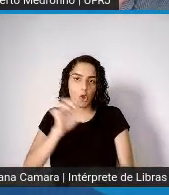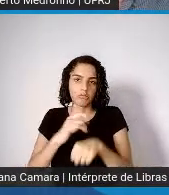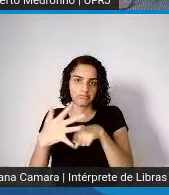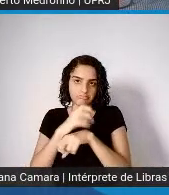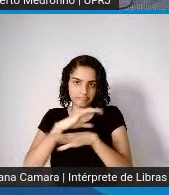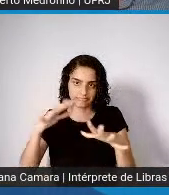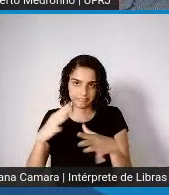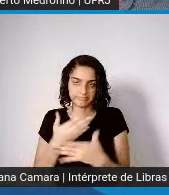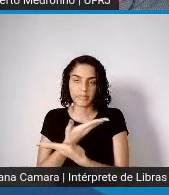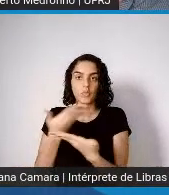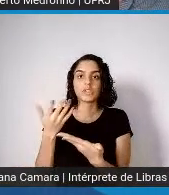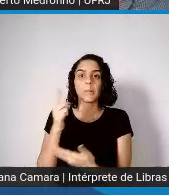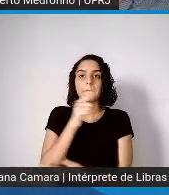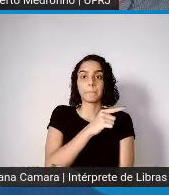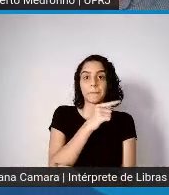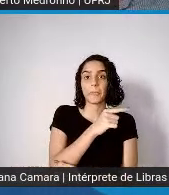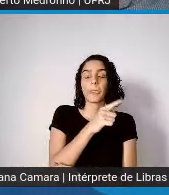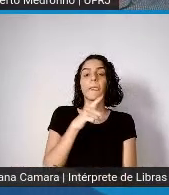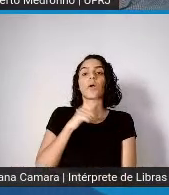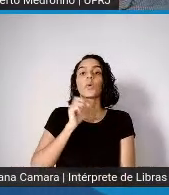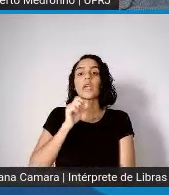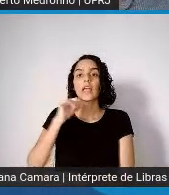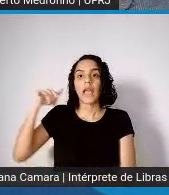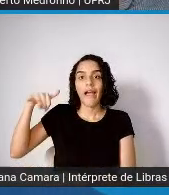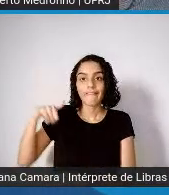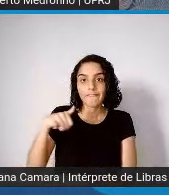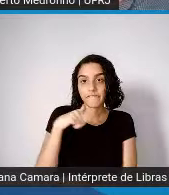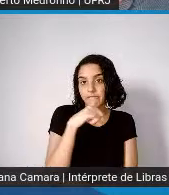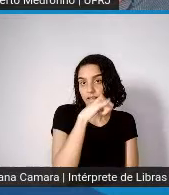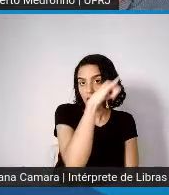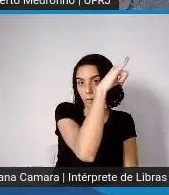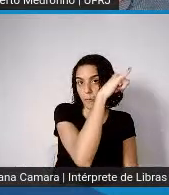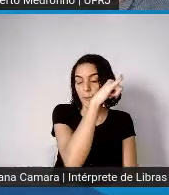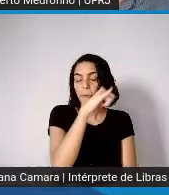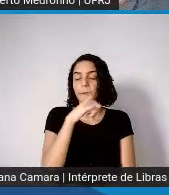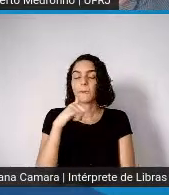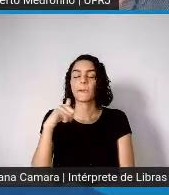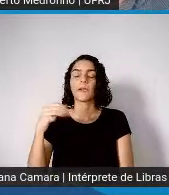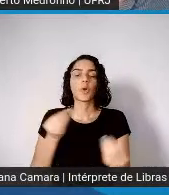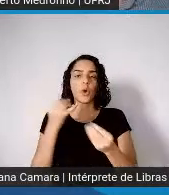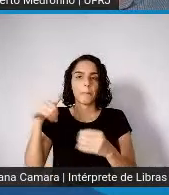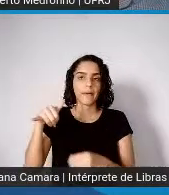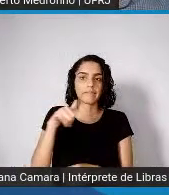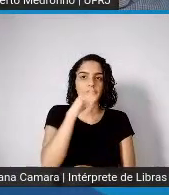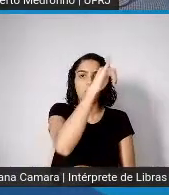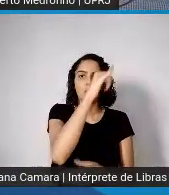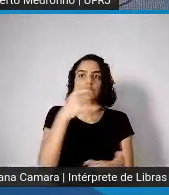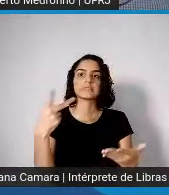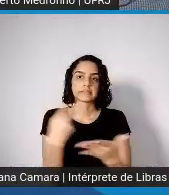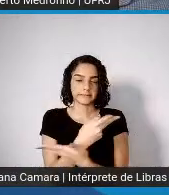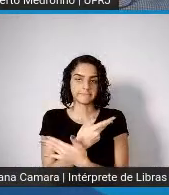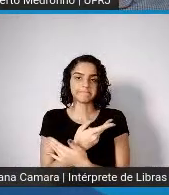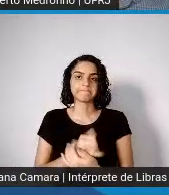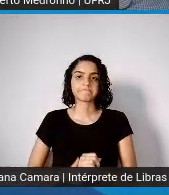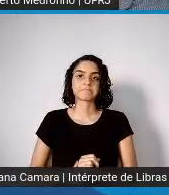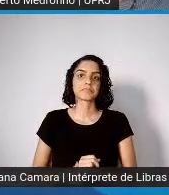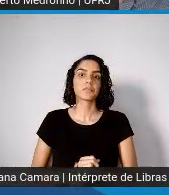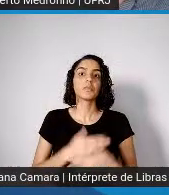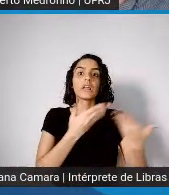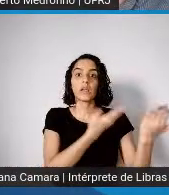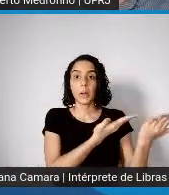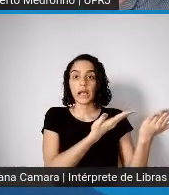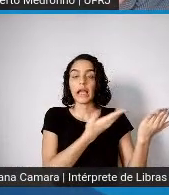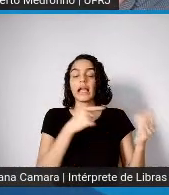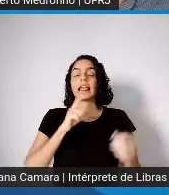em algumas cidades, como no Brasil, São Paulo, Rio, Belo Horizonte, Distrito